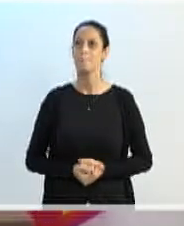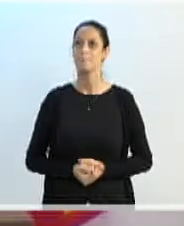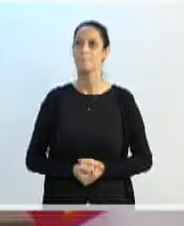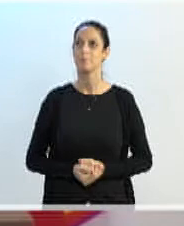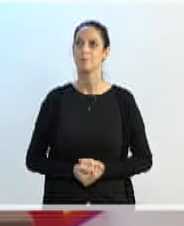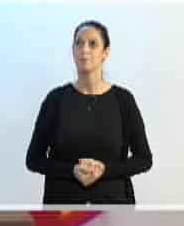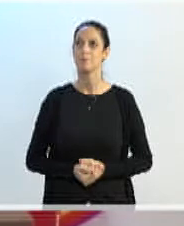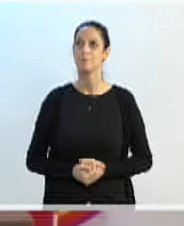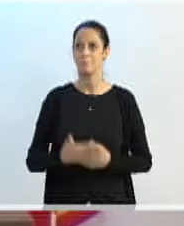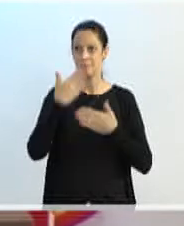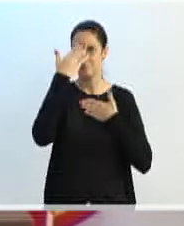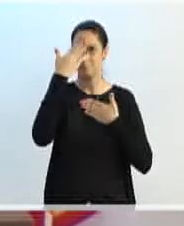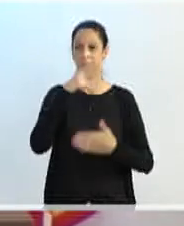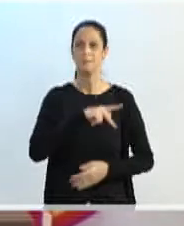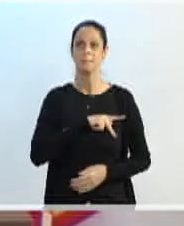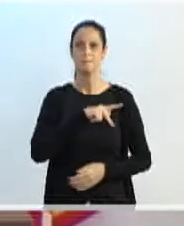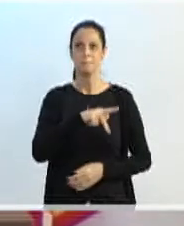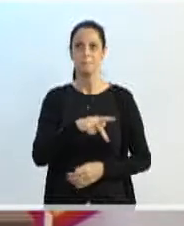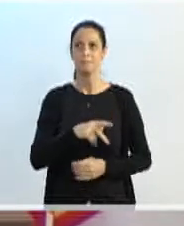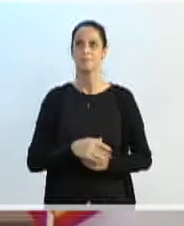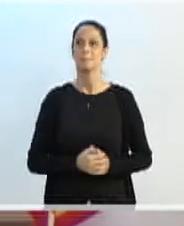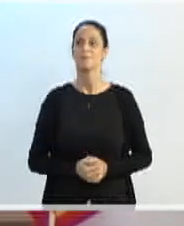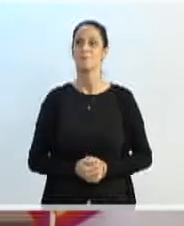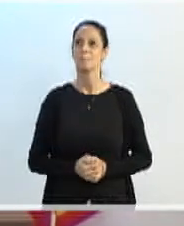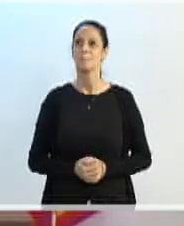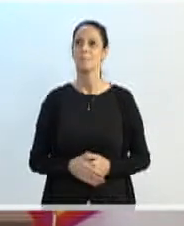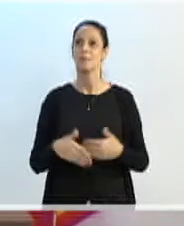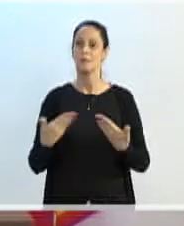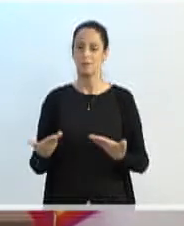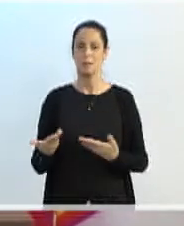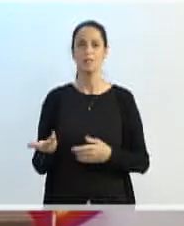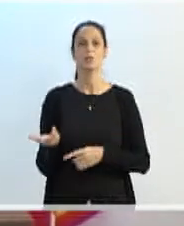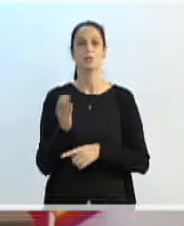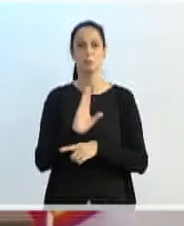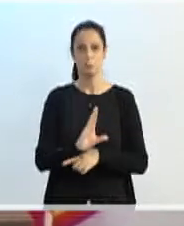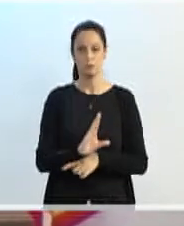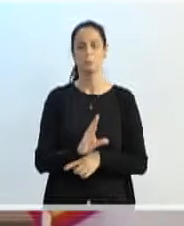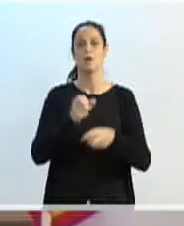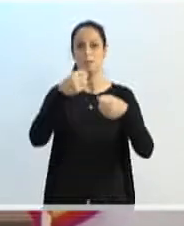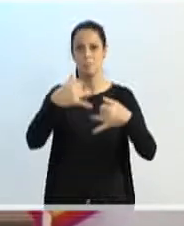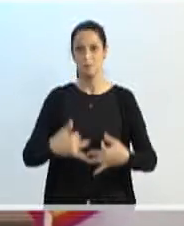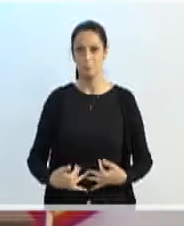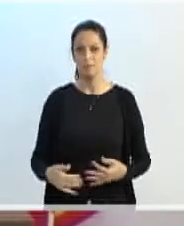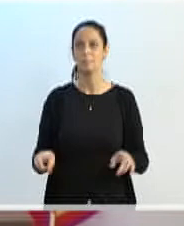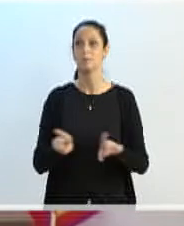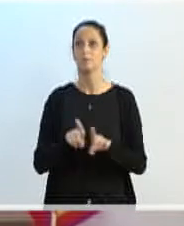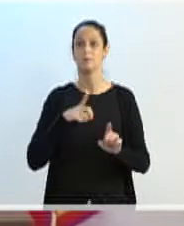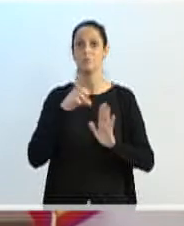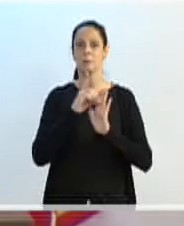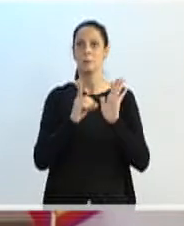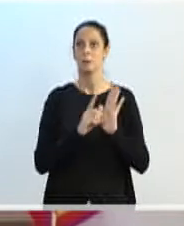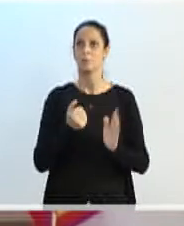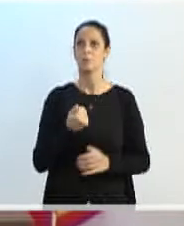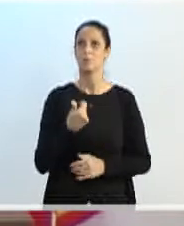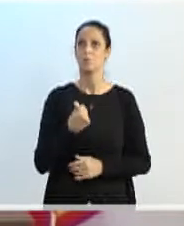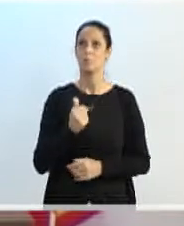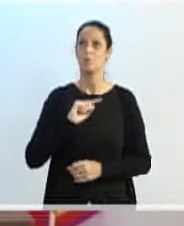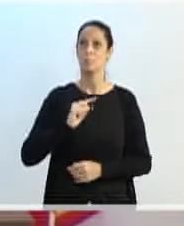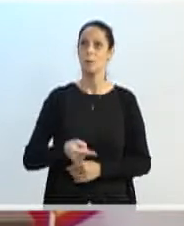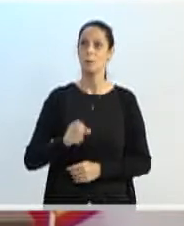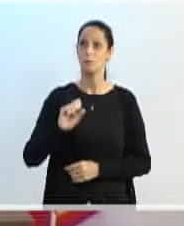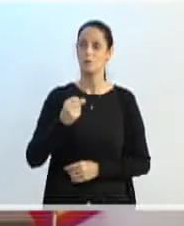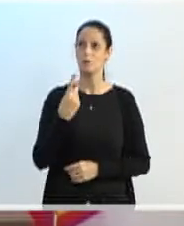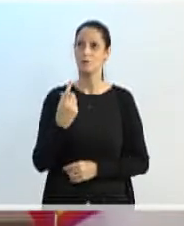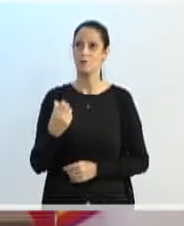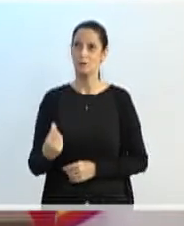Obrigada, presidente. Então, o vídeo apresentado dispõe, inclusive, tem um decreto 12.826, de